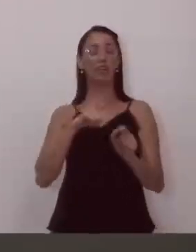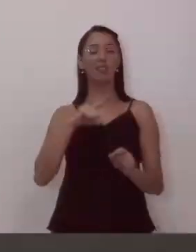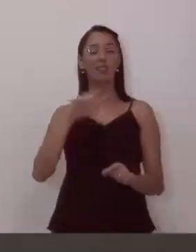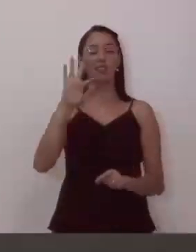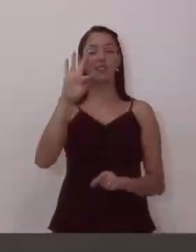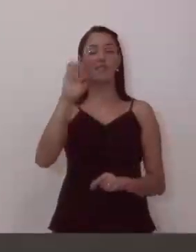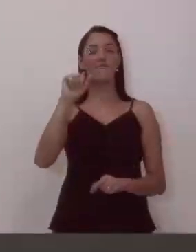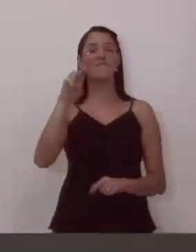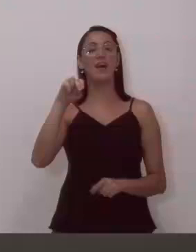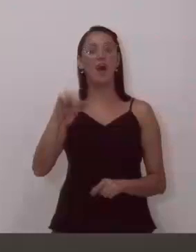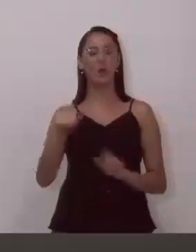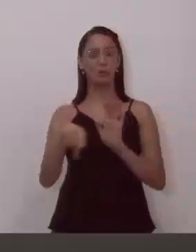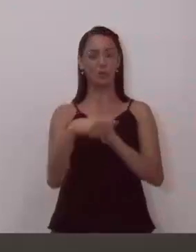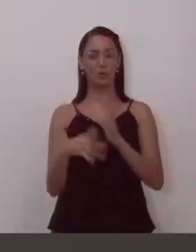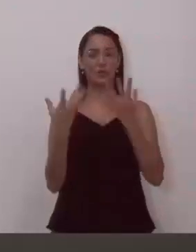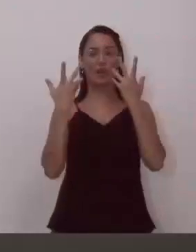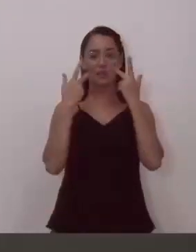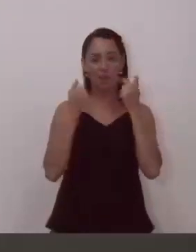em vinhedo.